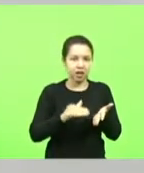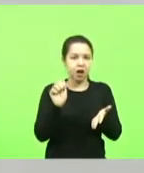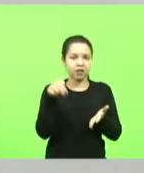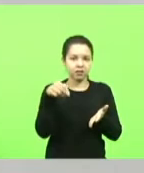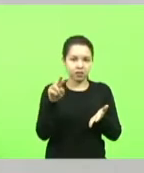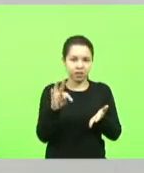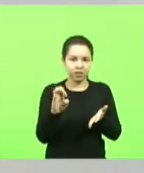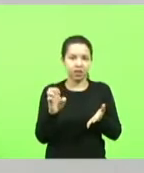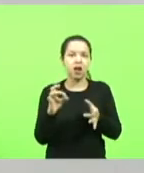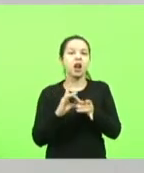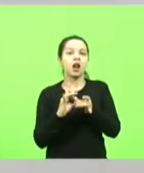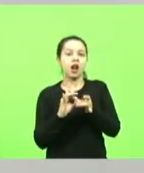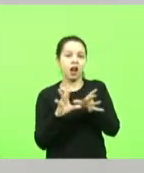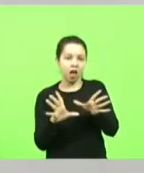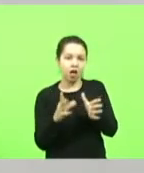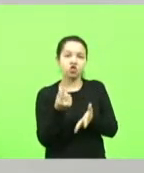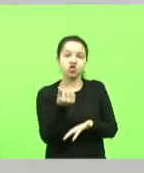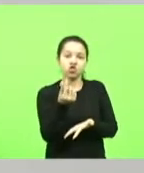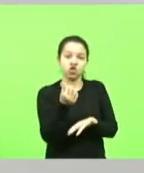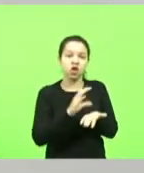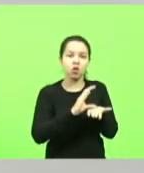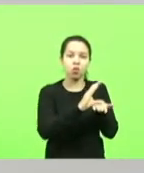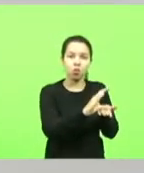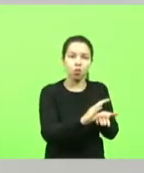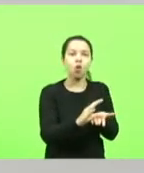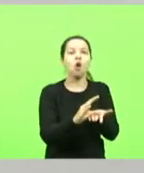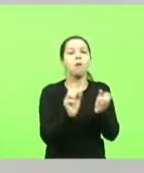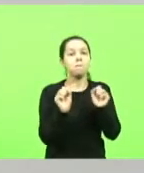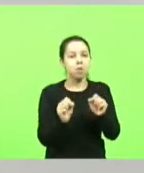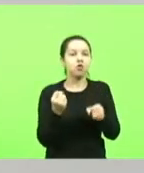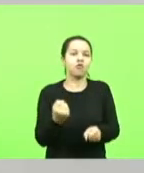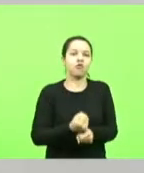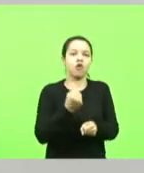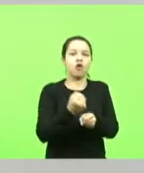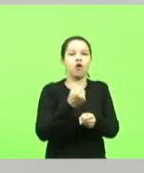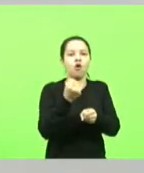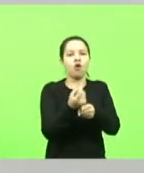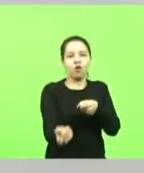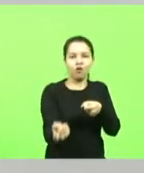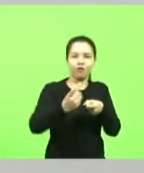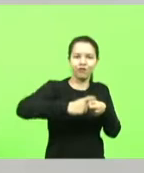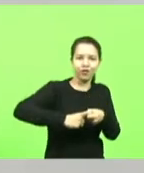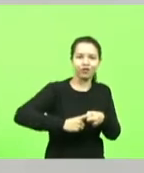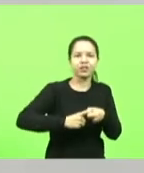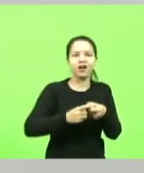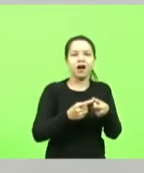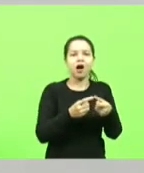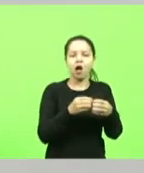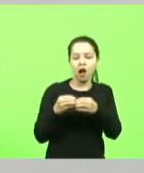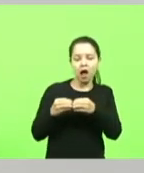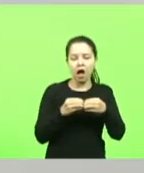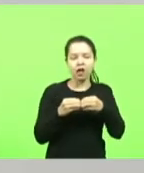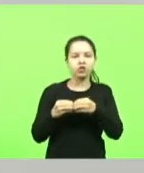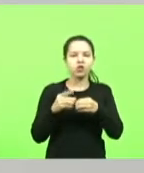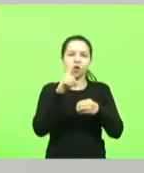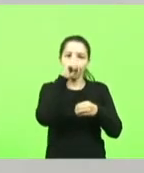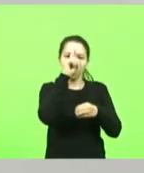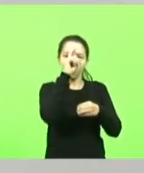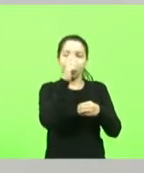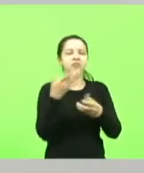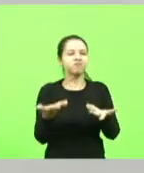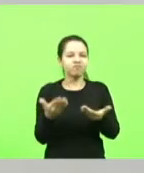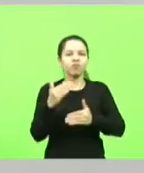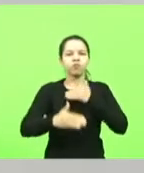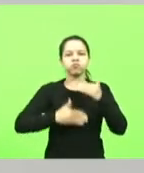recursos para a retomada daquela obra e fica ao lado do hospital é um grande avanço